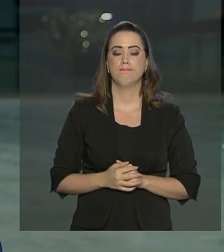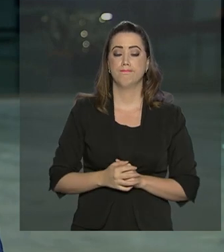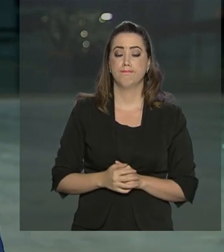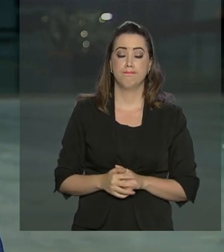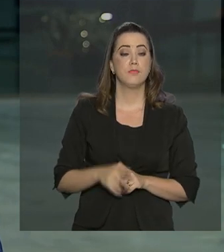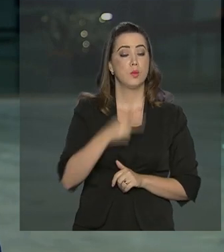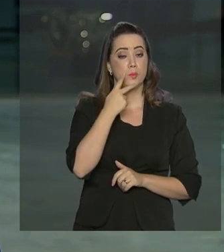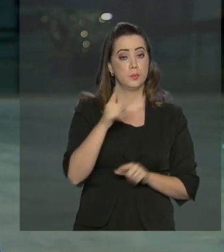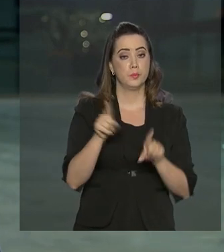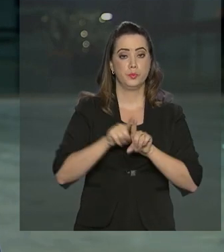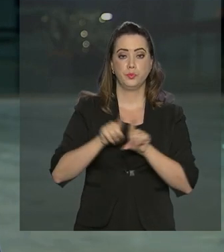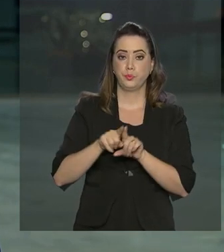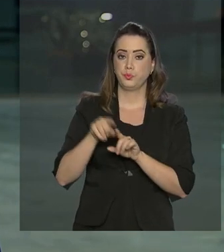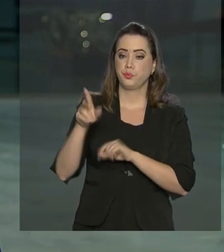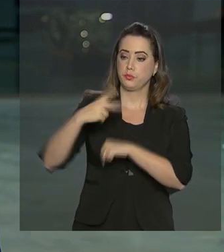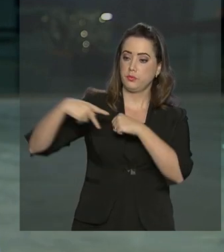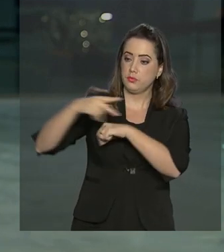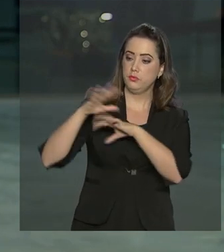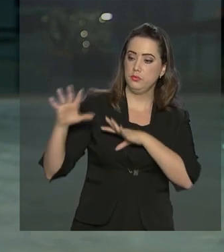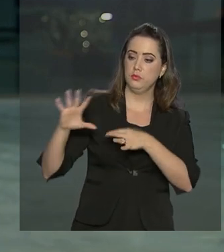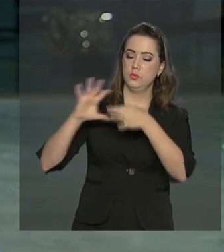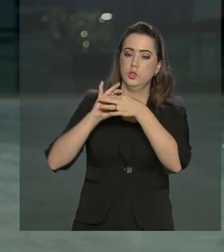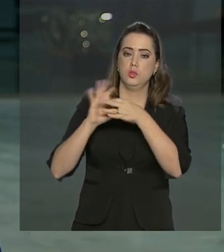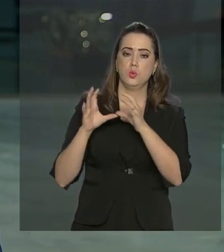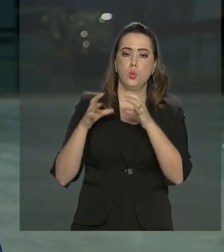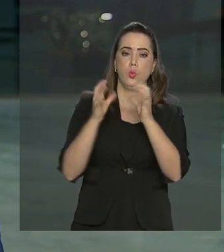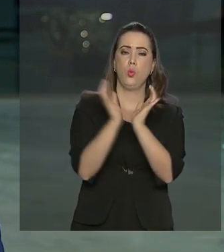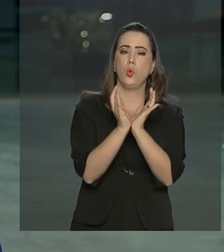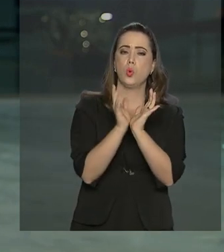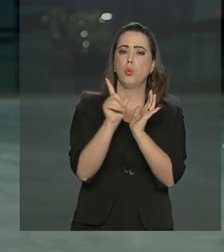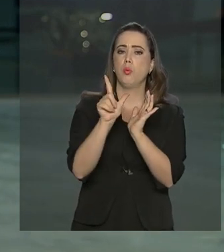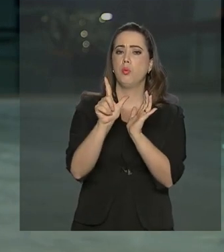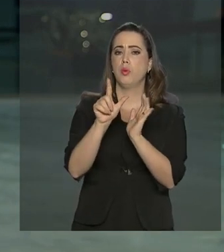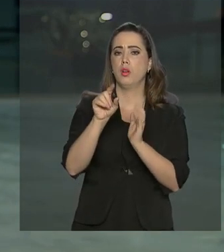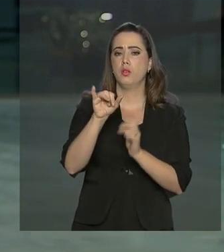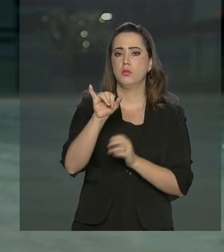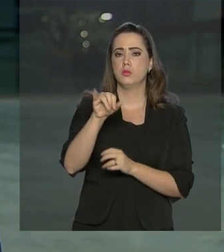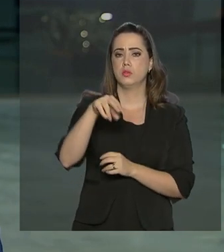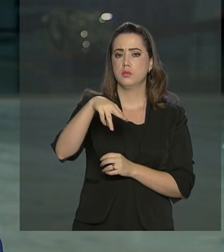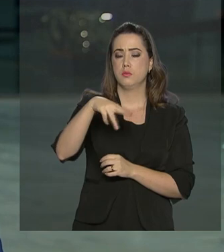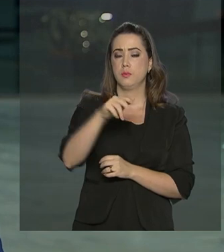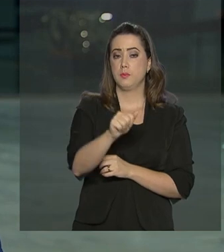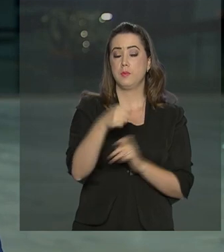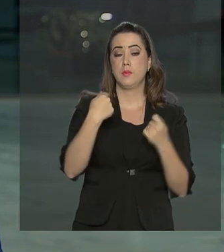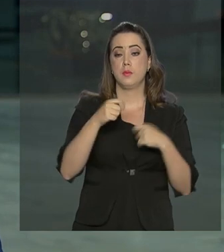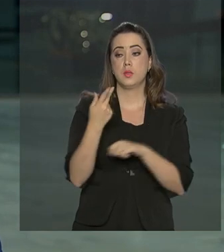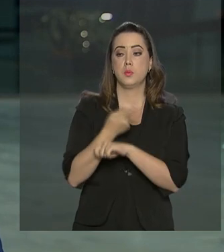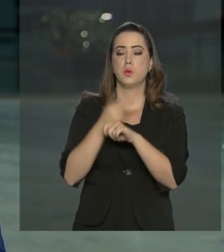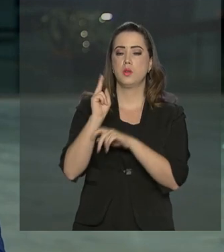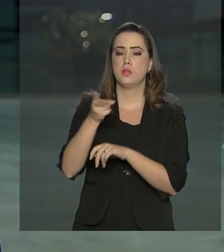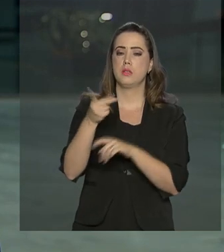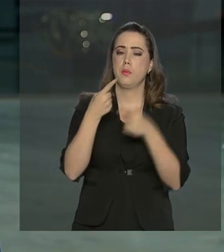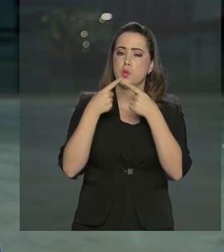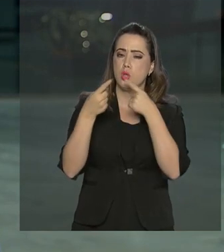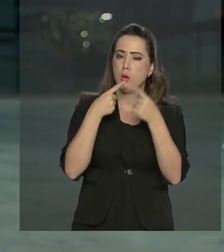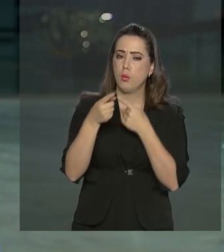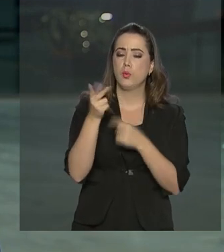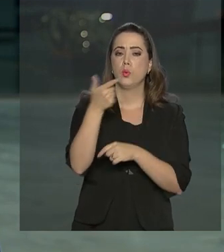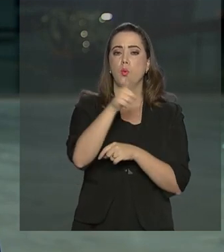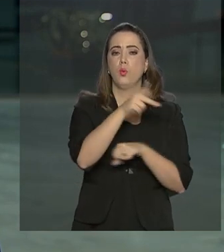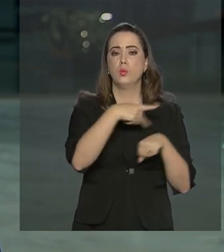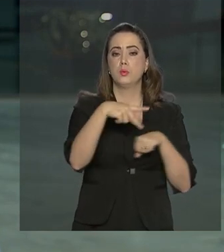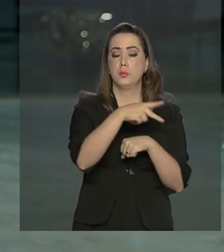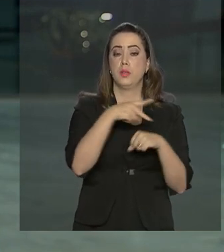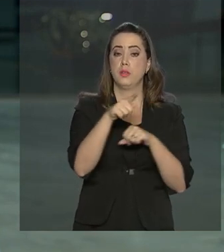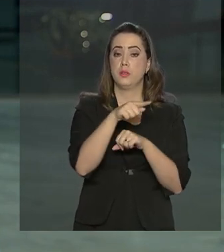destacou que os países que integram o Grupo de Lima, do qual o Brasil faz parte, devem procurar diálogo com outras nações